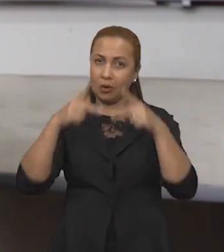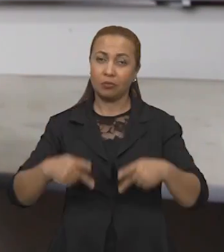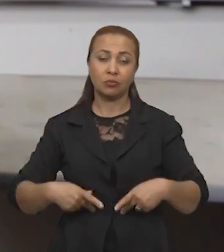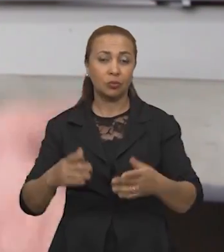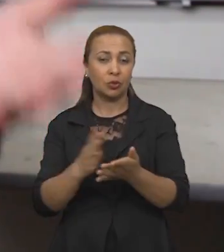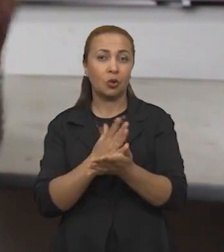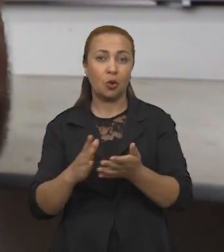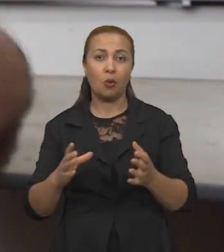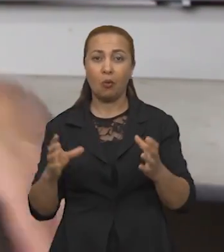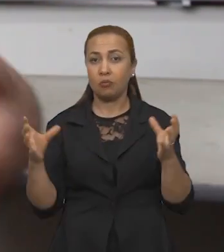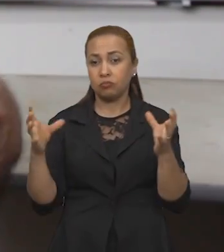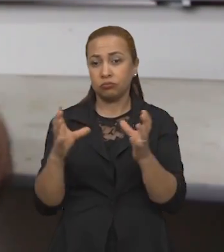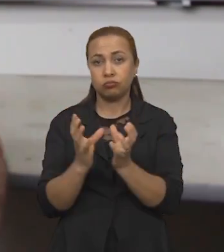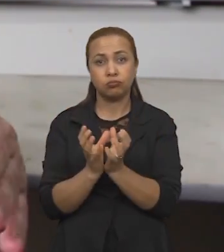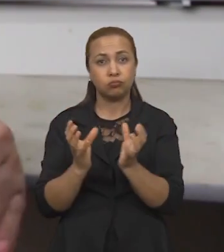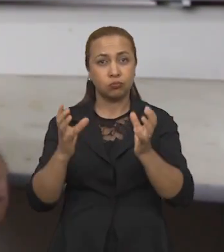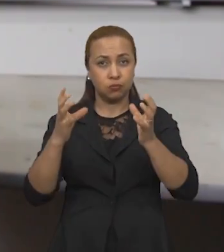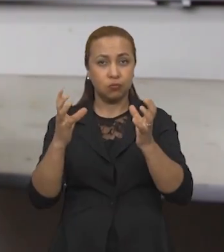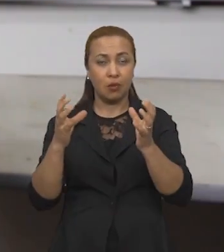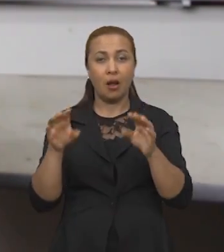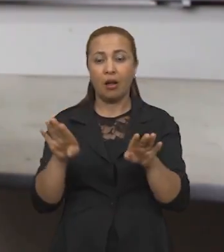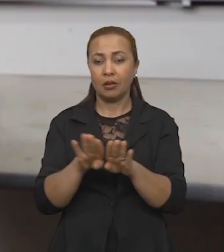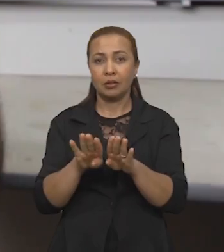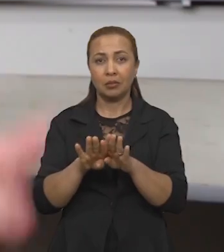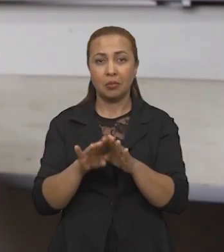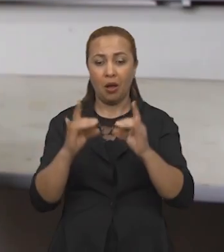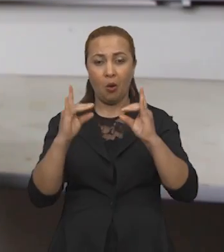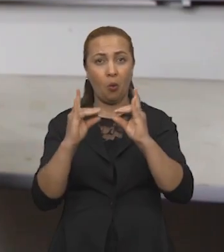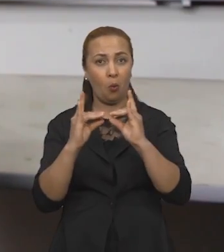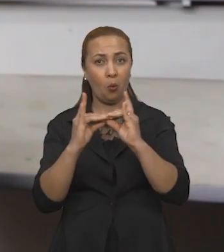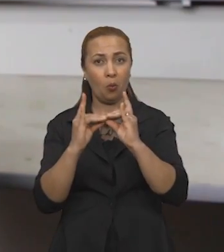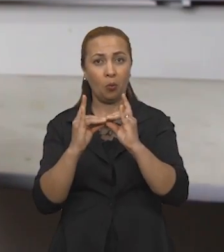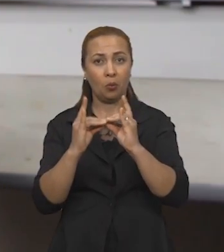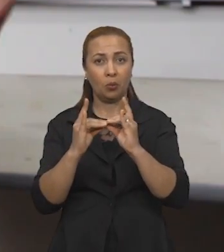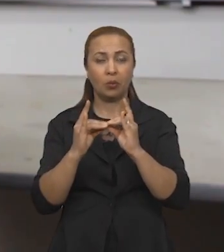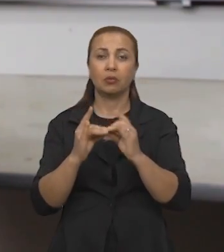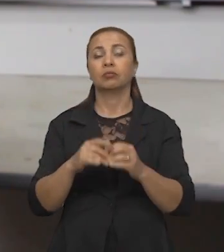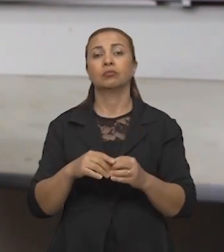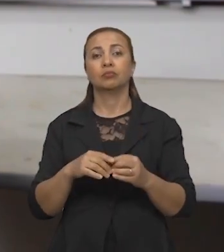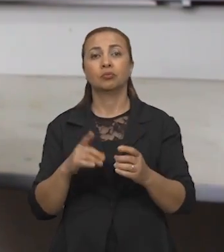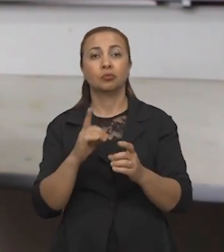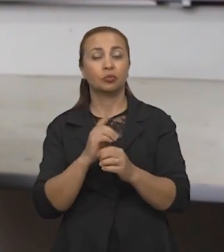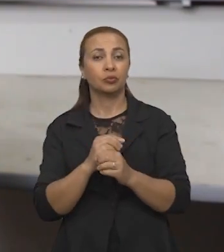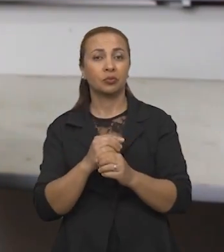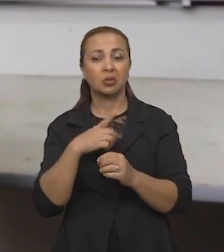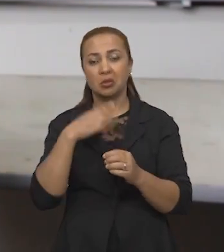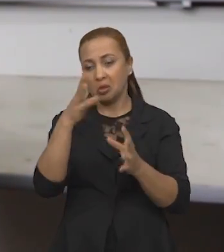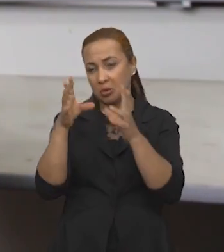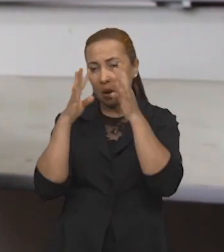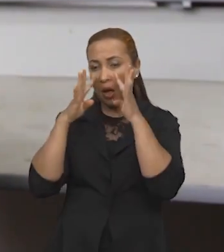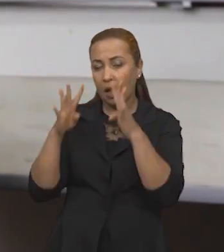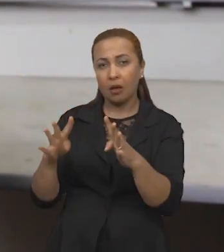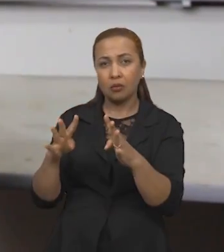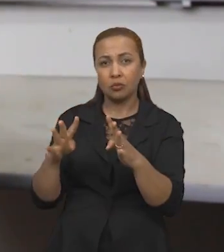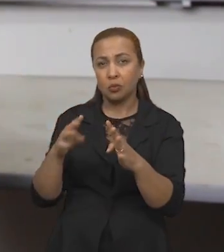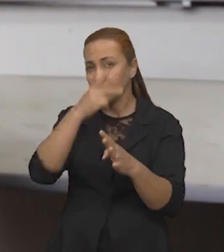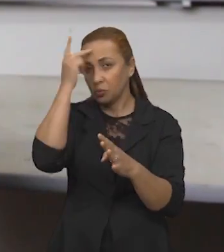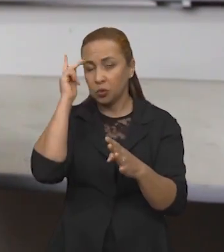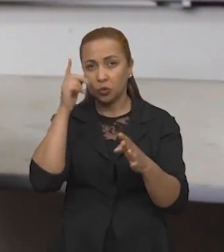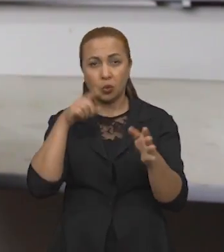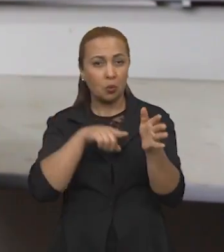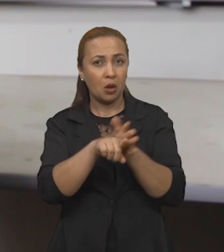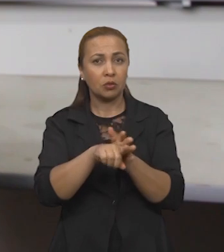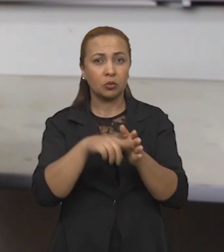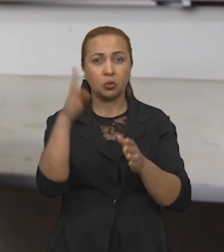E em algumas dessas tigelas e até em urnas funerárias, e aí vem um ponto que tem chamado a atenção de pesquisadores do